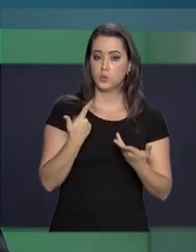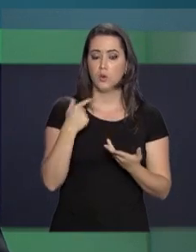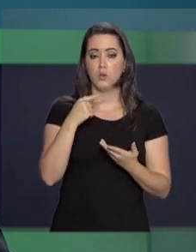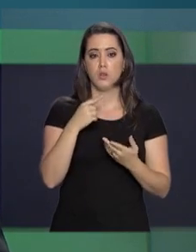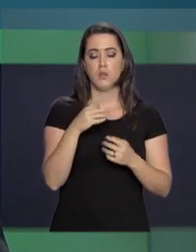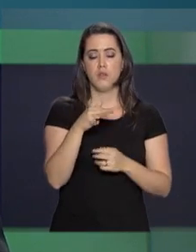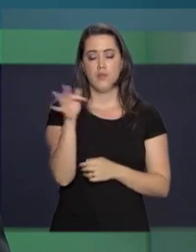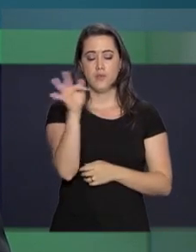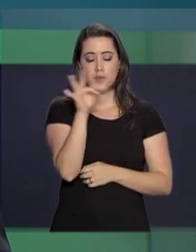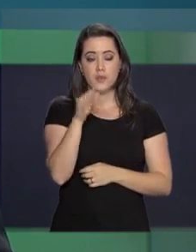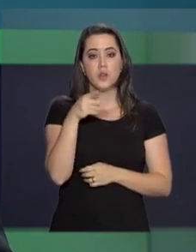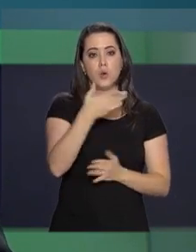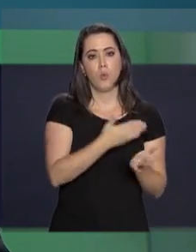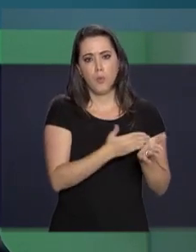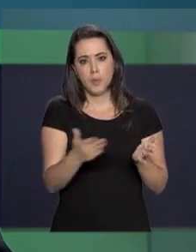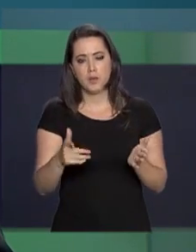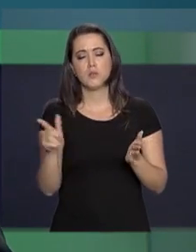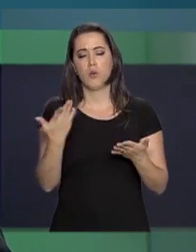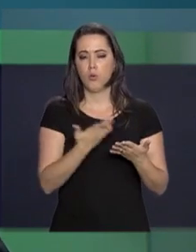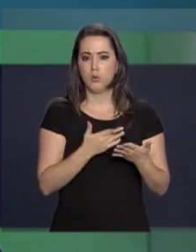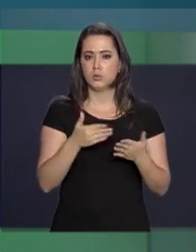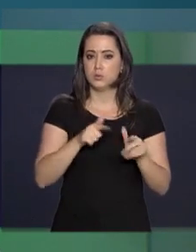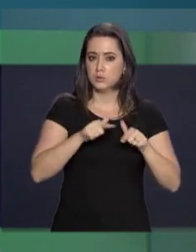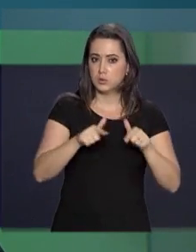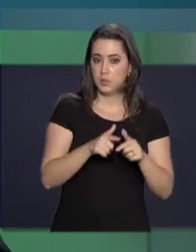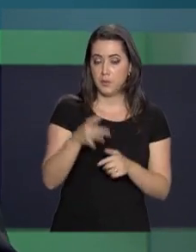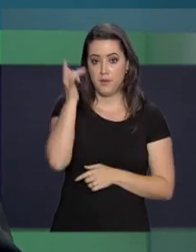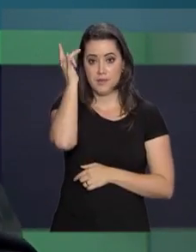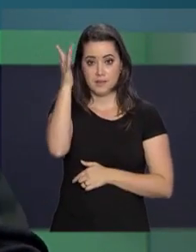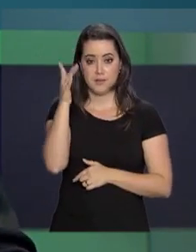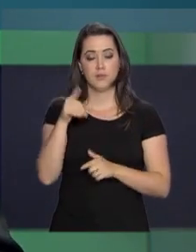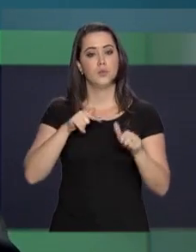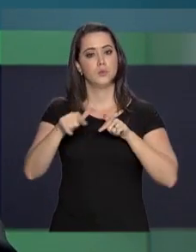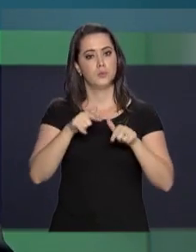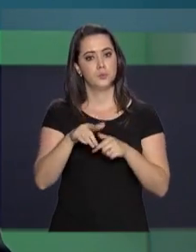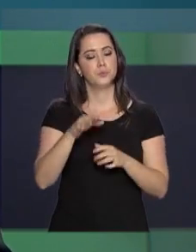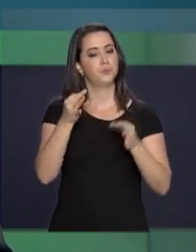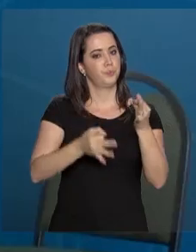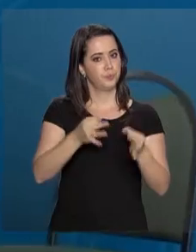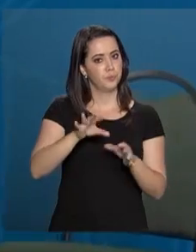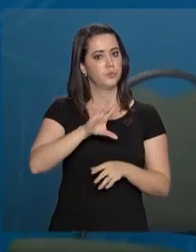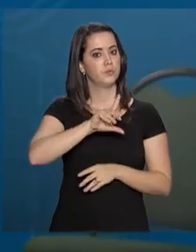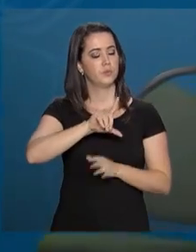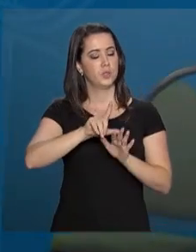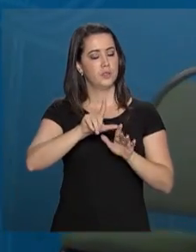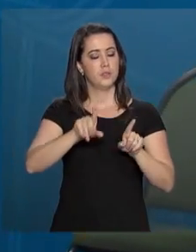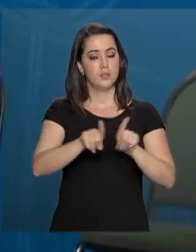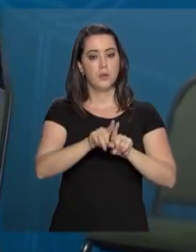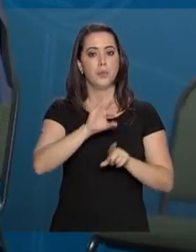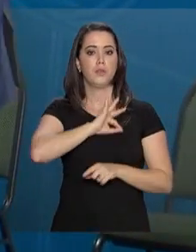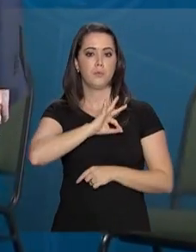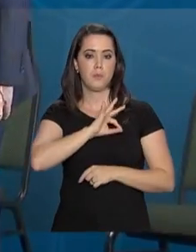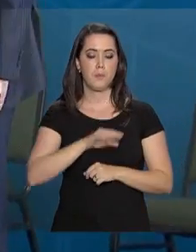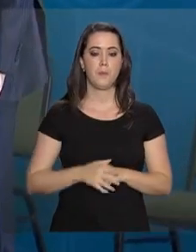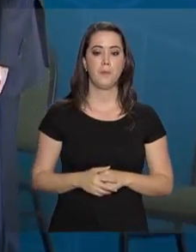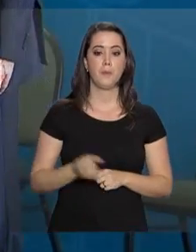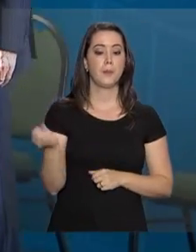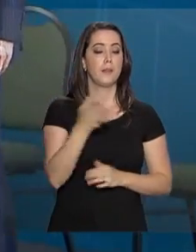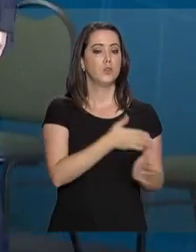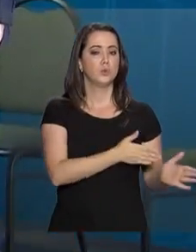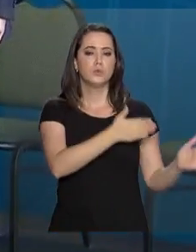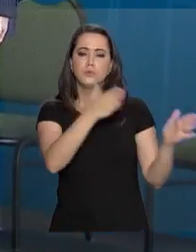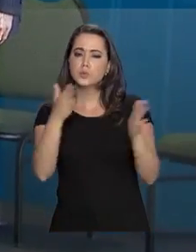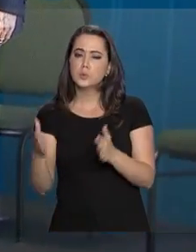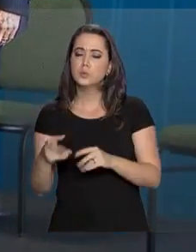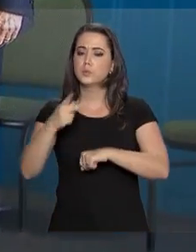projeto de lei anticrime para facilitar o trabalho da Justiça e da Polícia. Um novo tempo para o